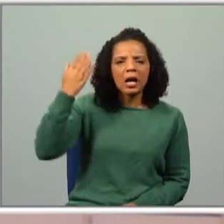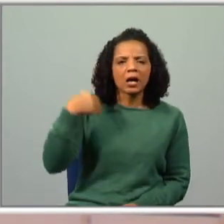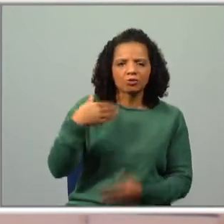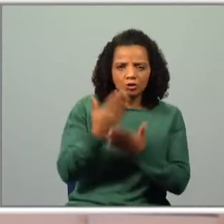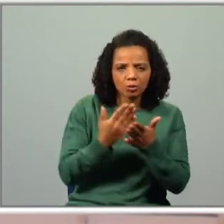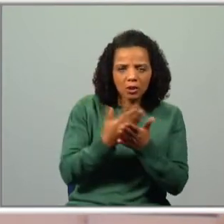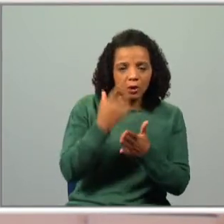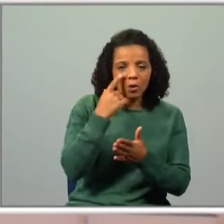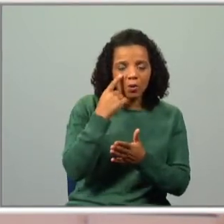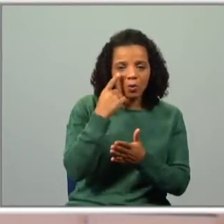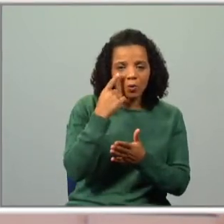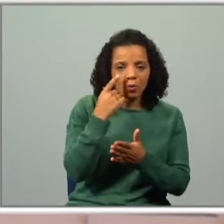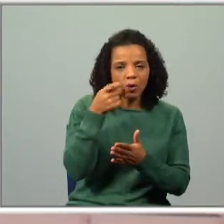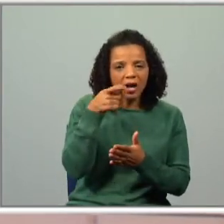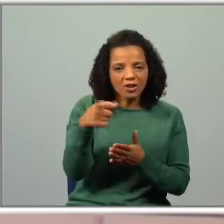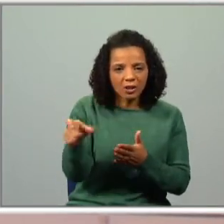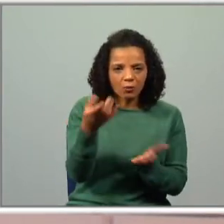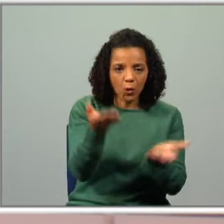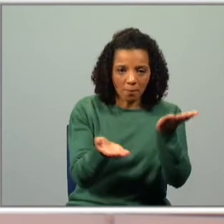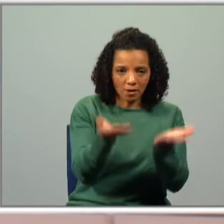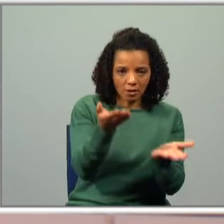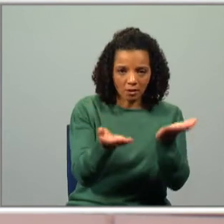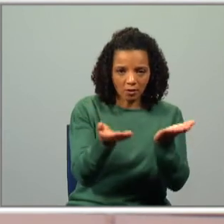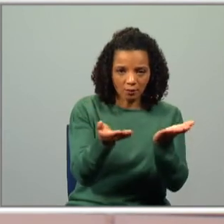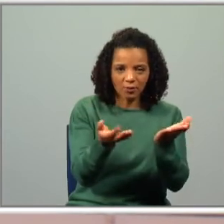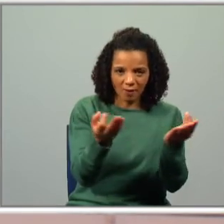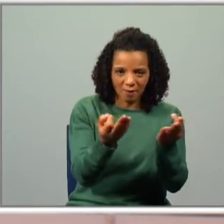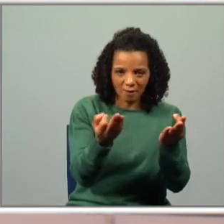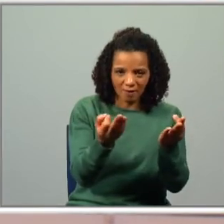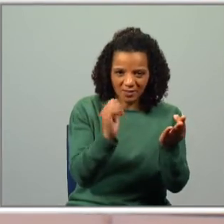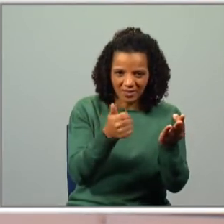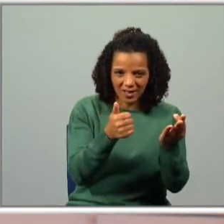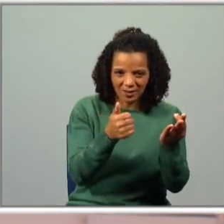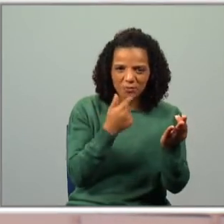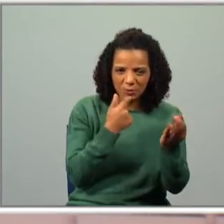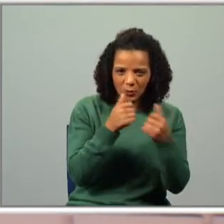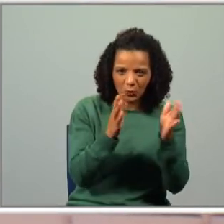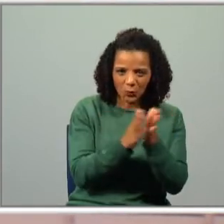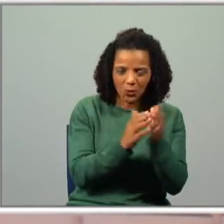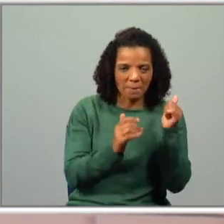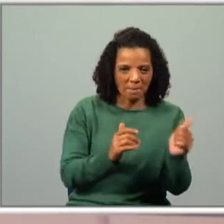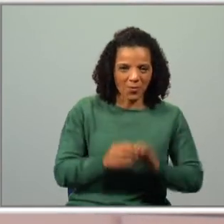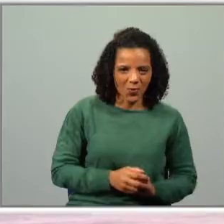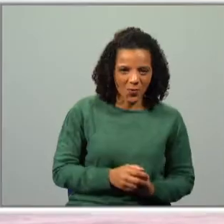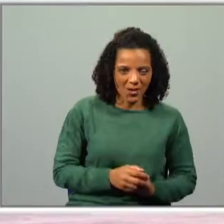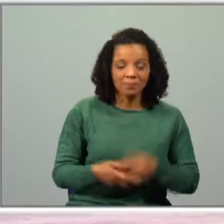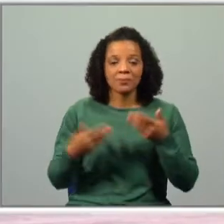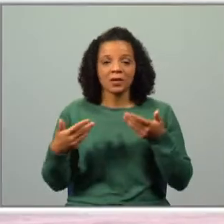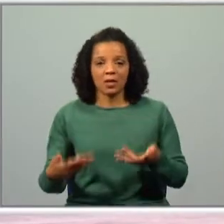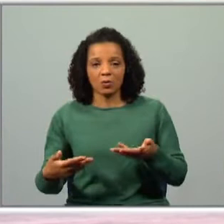Muito bem. E perceberam tudo? Muito bem. Boa. Então, agora vamos aqui